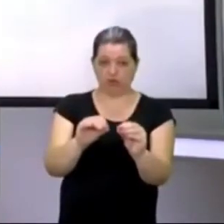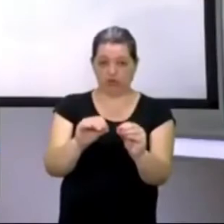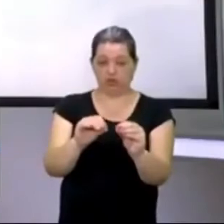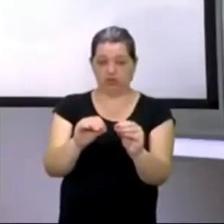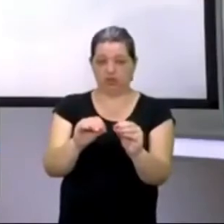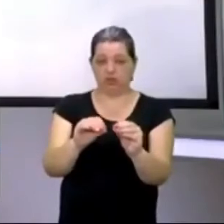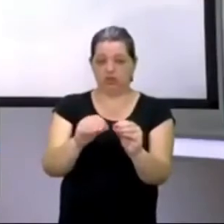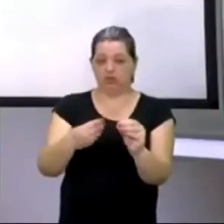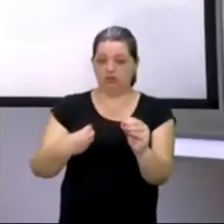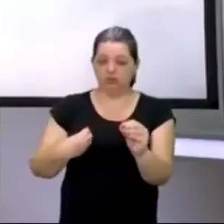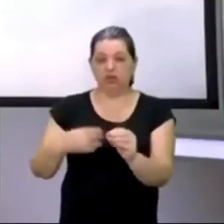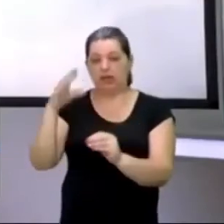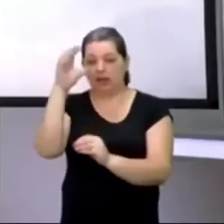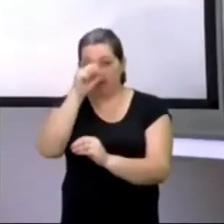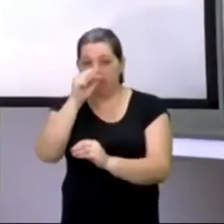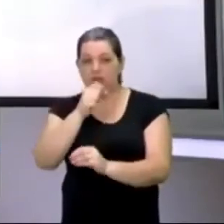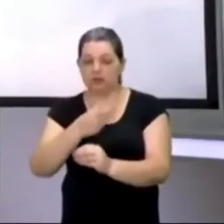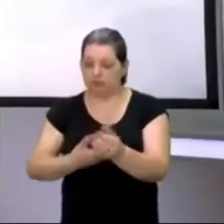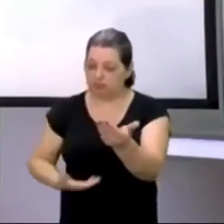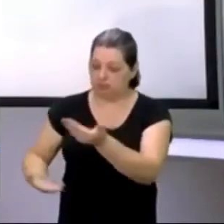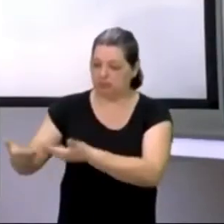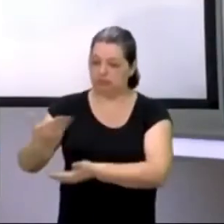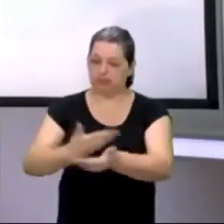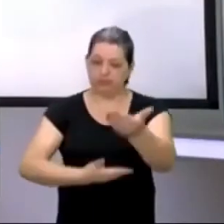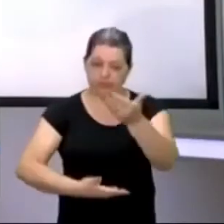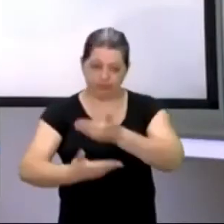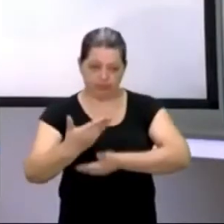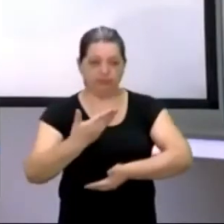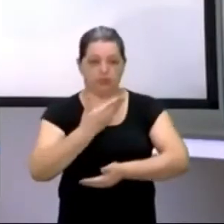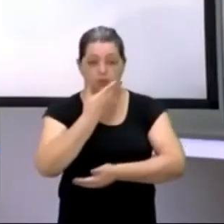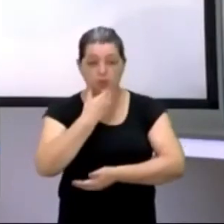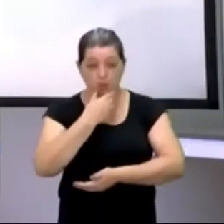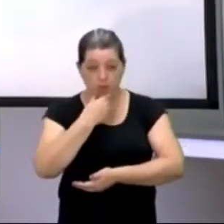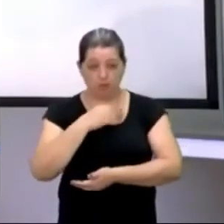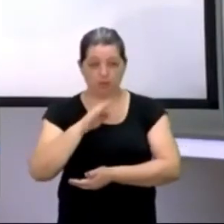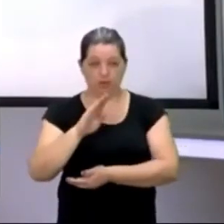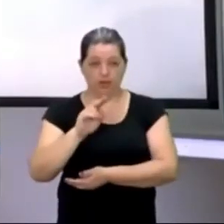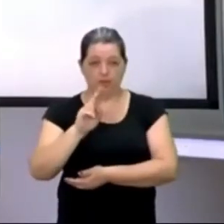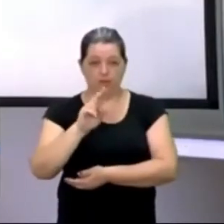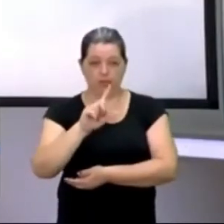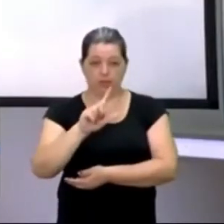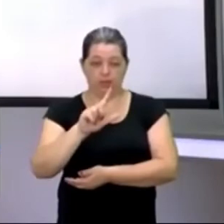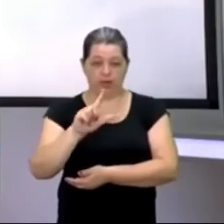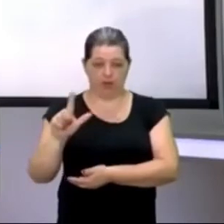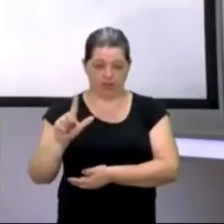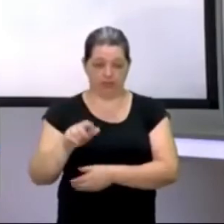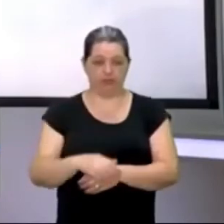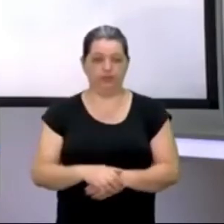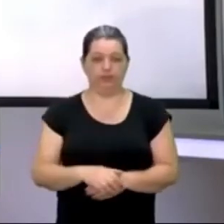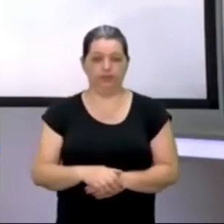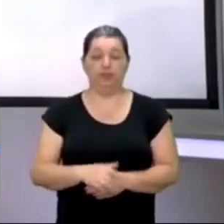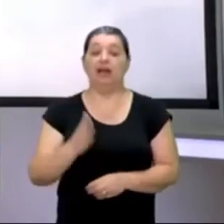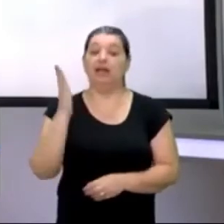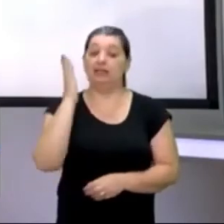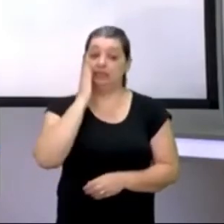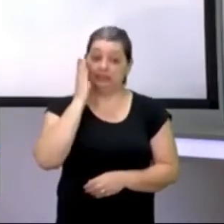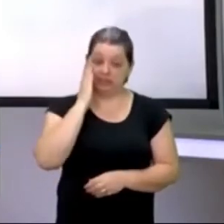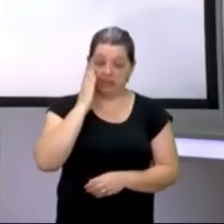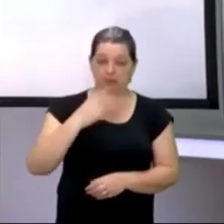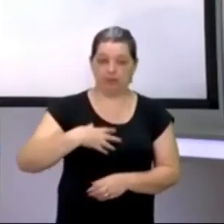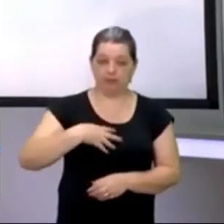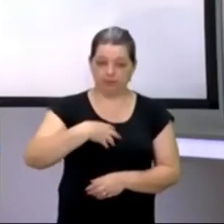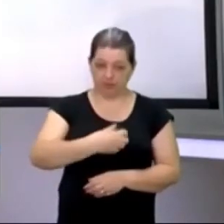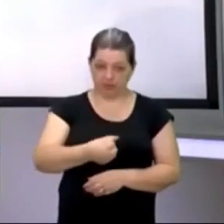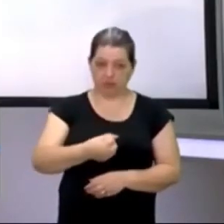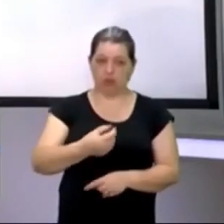ele. Ou seja, aprendendo com o Manuel Quinn, convivendo com o Manuel Quinn. A gente sabe que ele se matou, cometeu suicídio